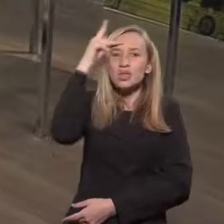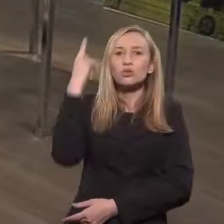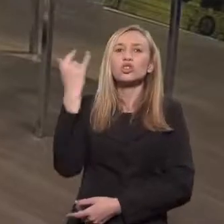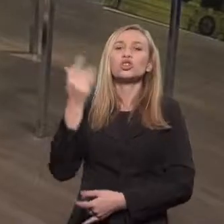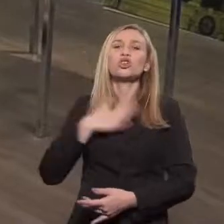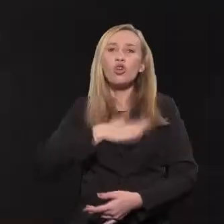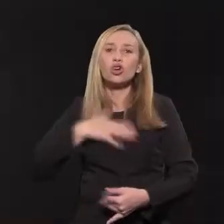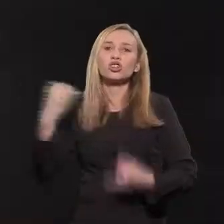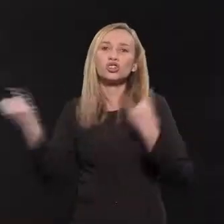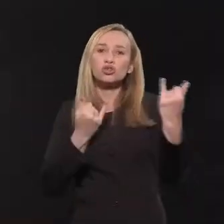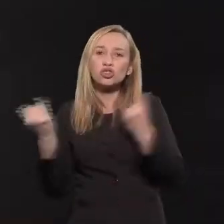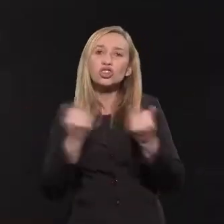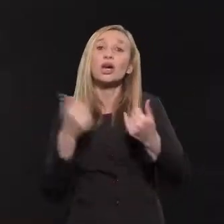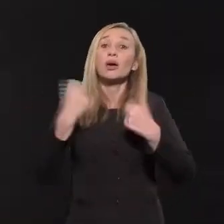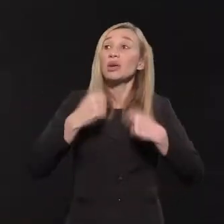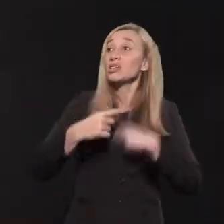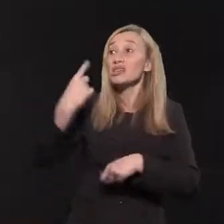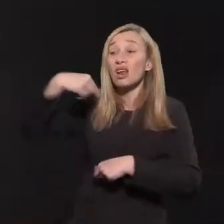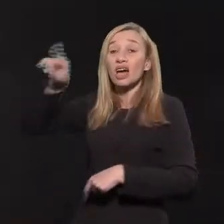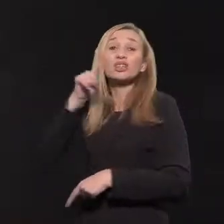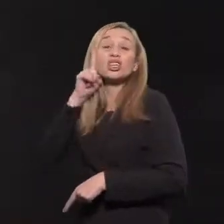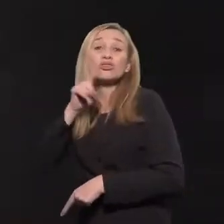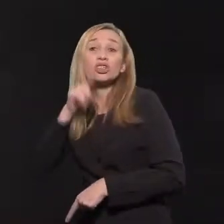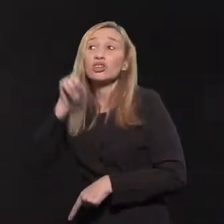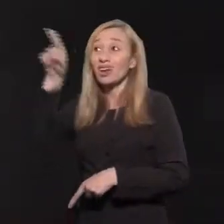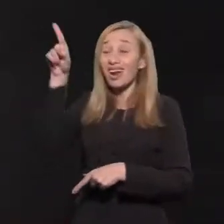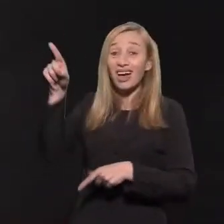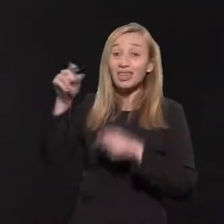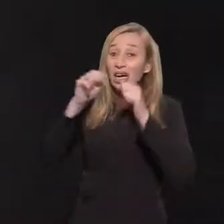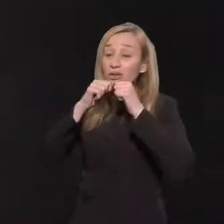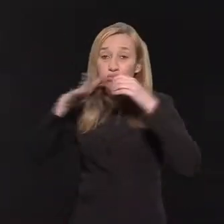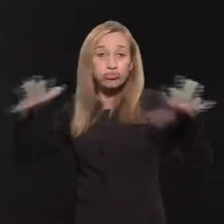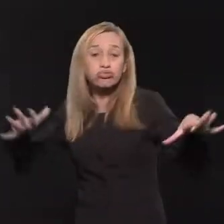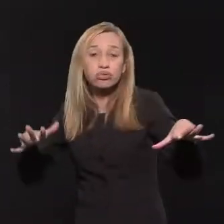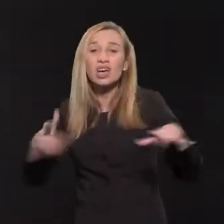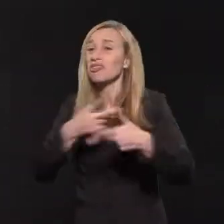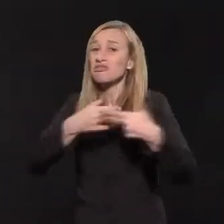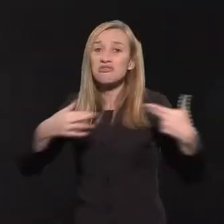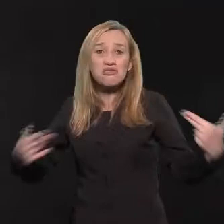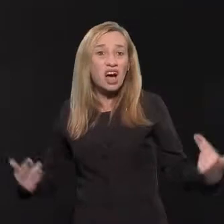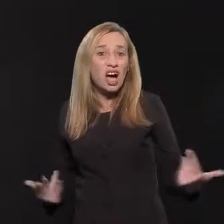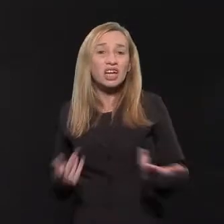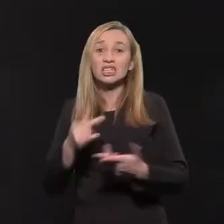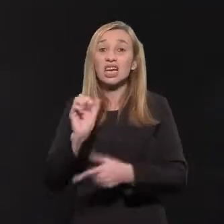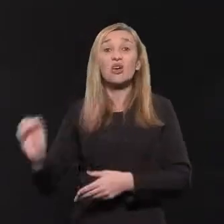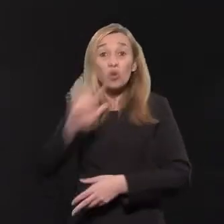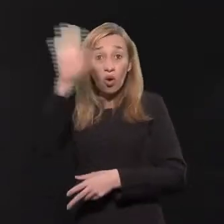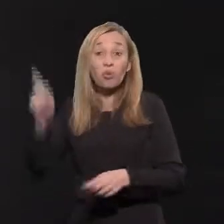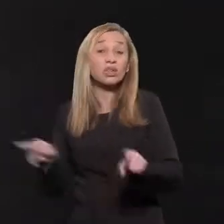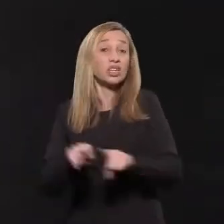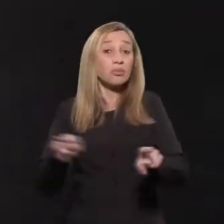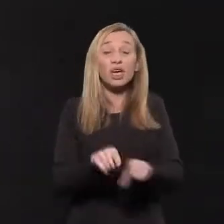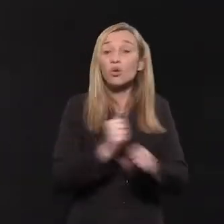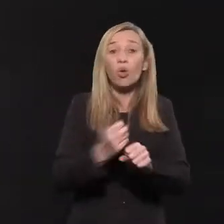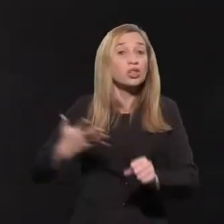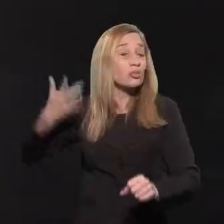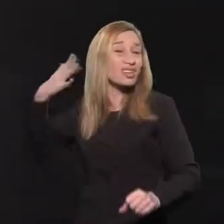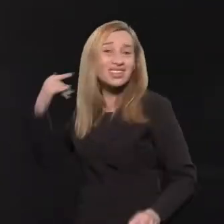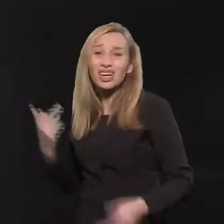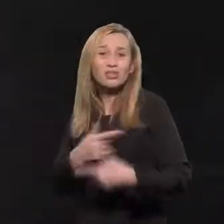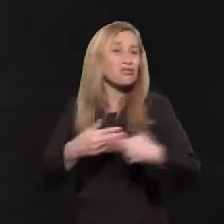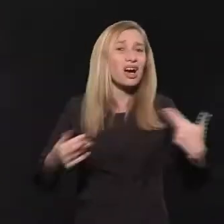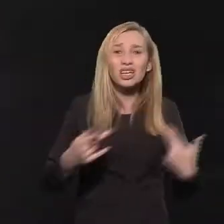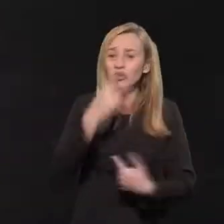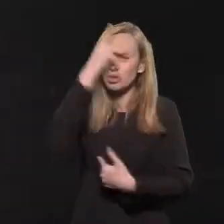notícias deveriam buscar. Os Estados Unidos têm vivido surtos de sarampo nas universidades. Muitos casos. A Europa viveu no ano passado muitos